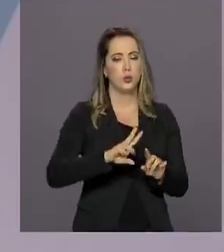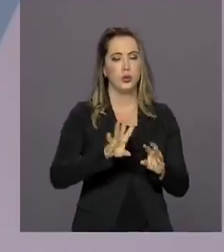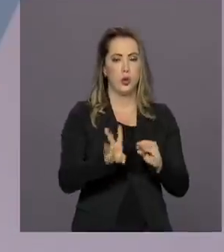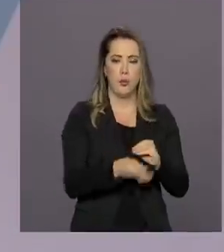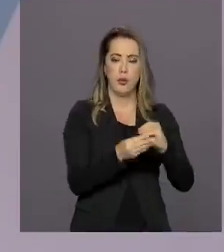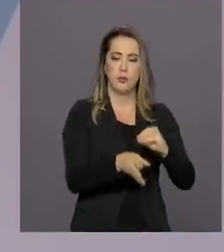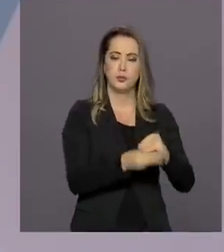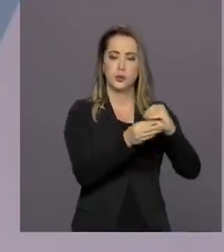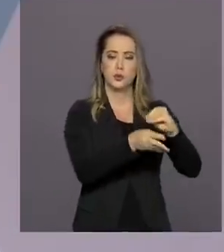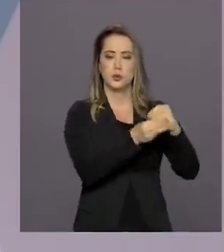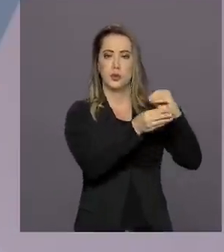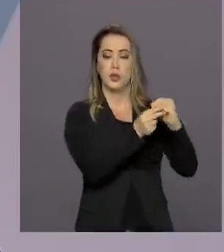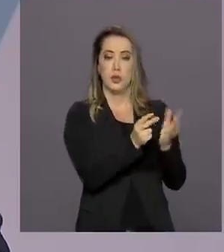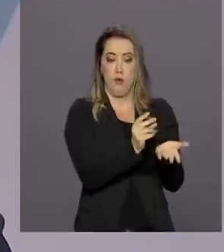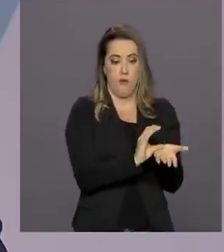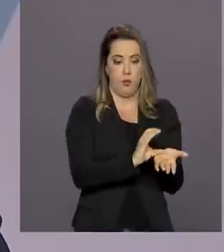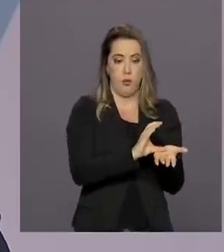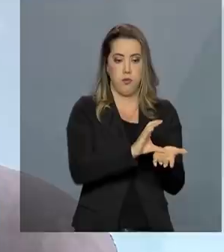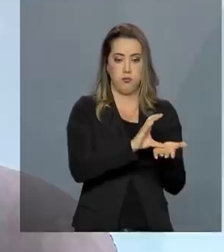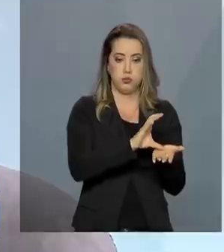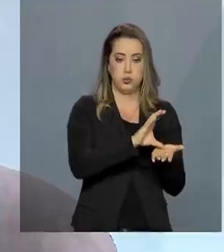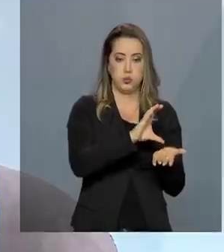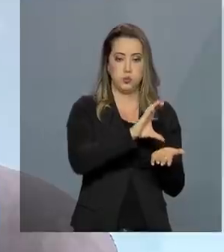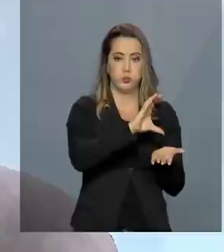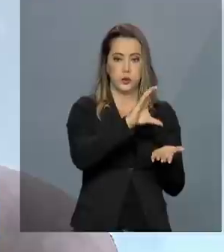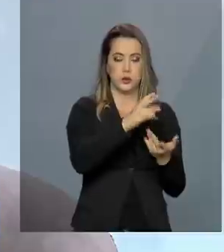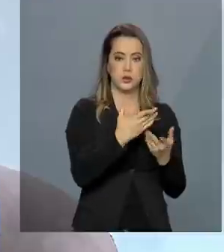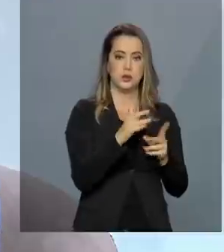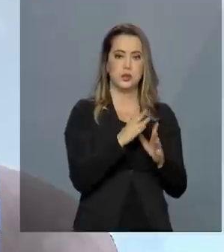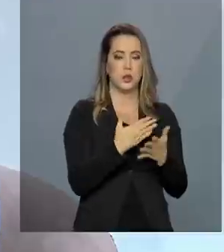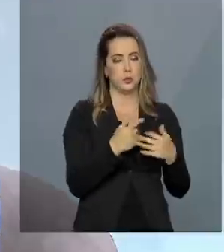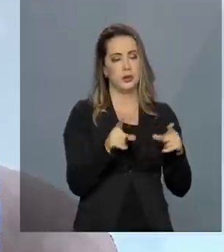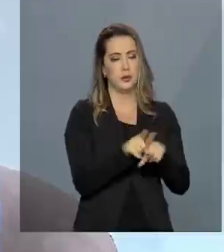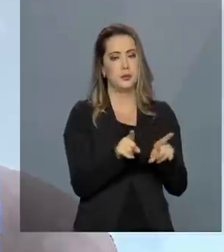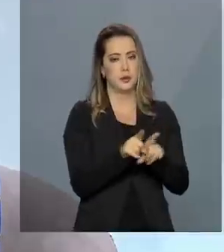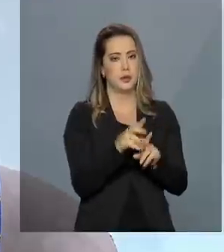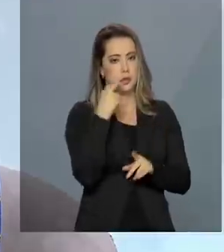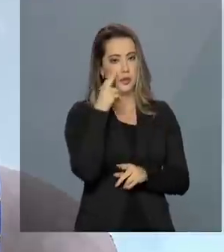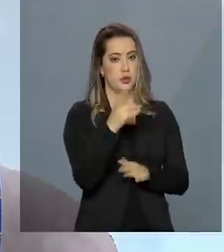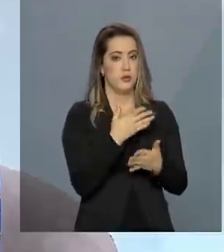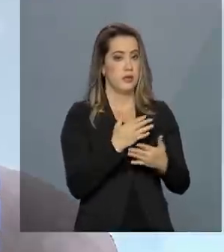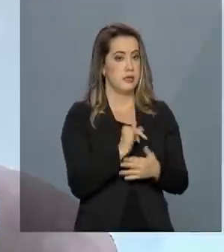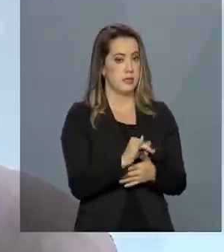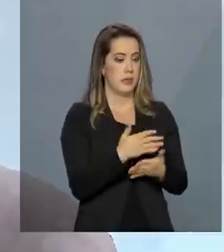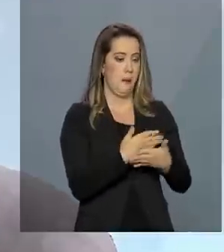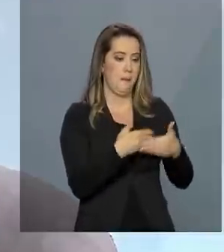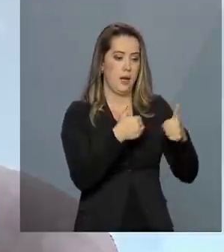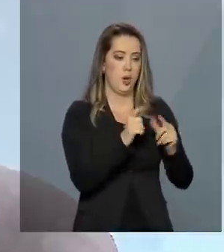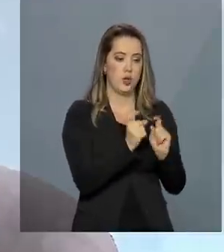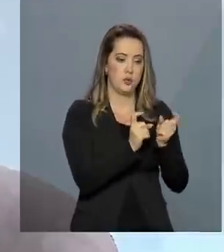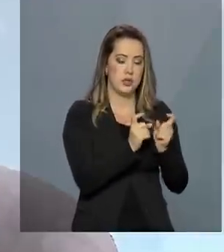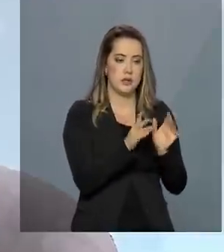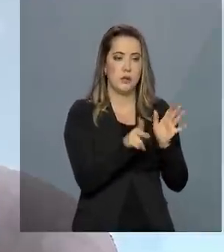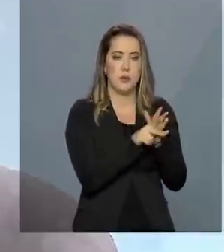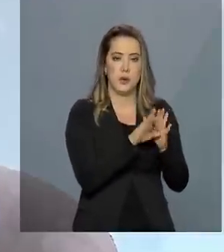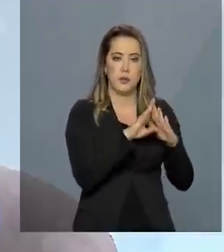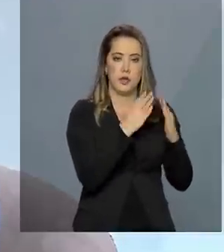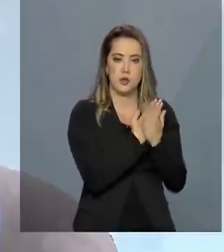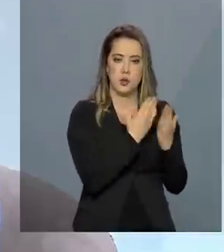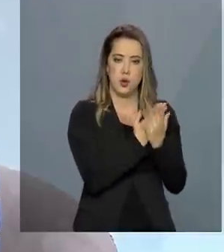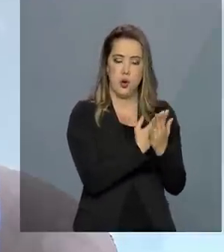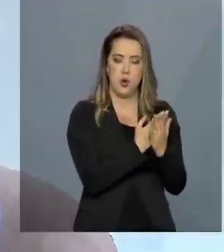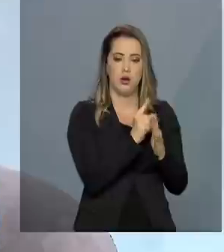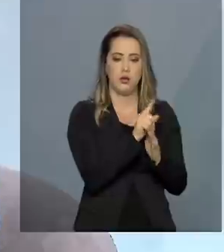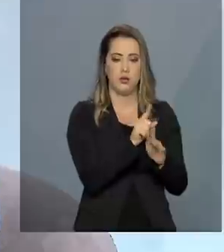que se baseia na melhora da gestão educacional, mas essa complementação não está